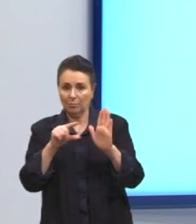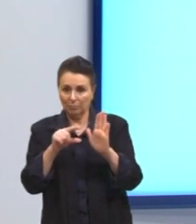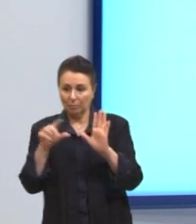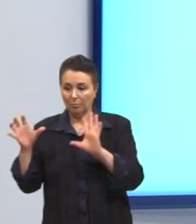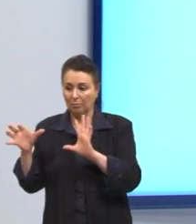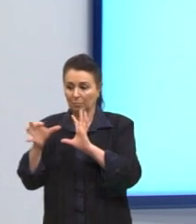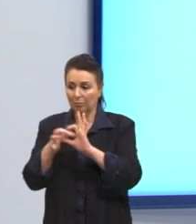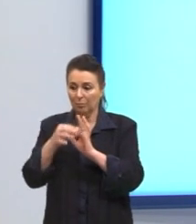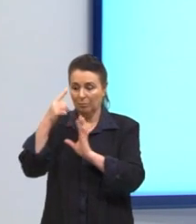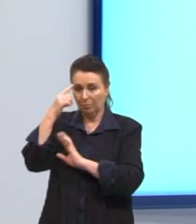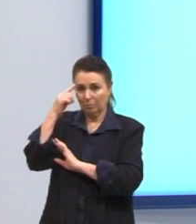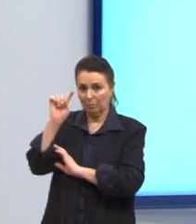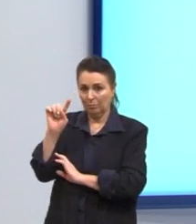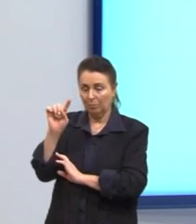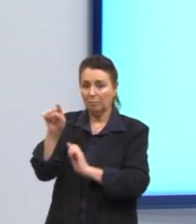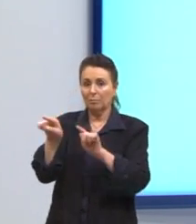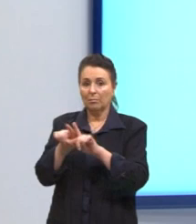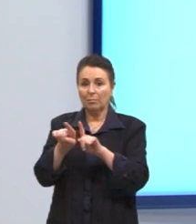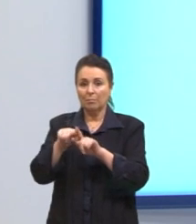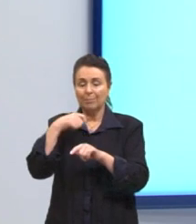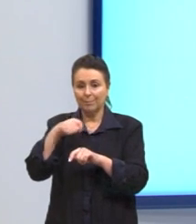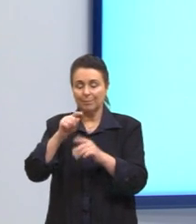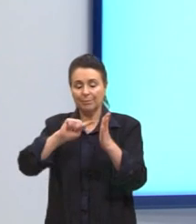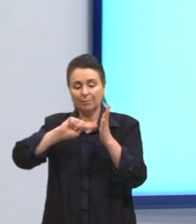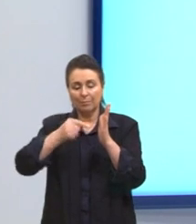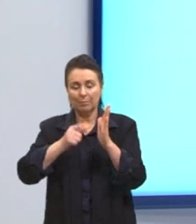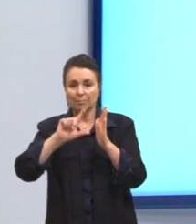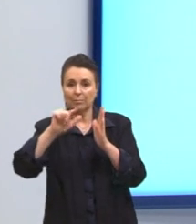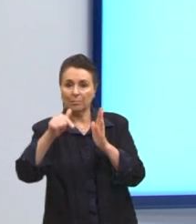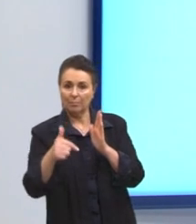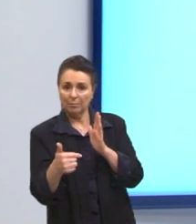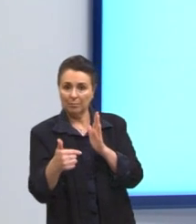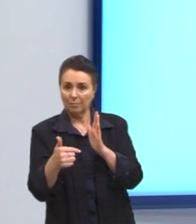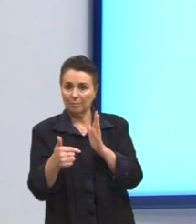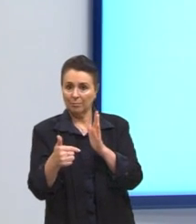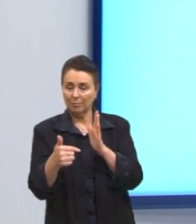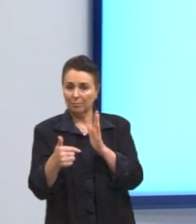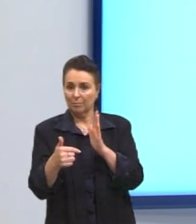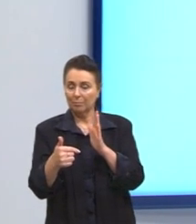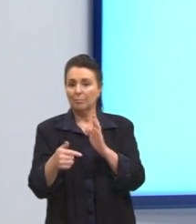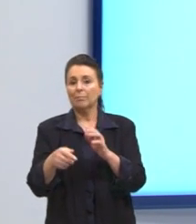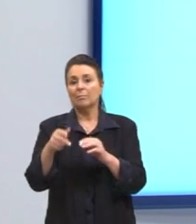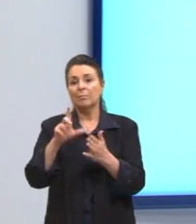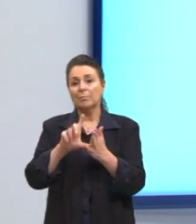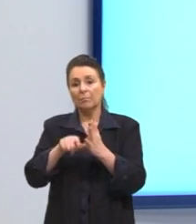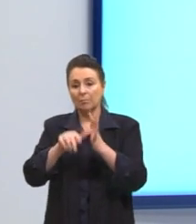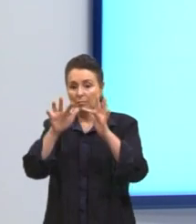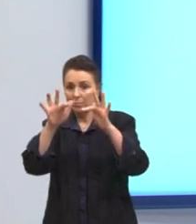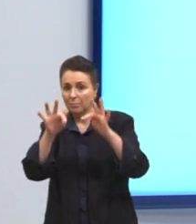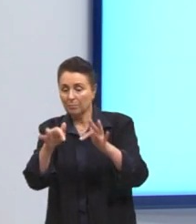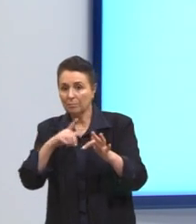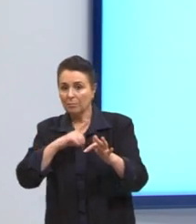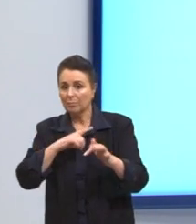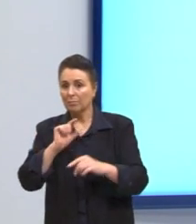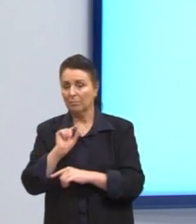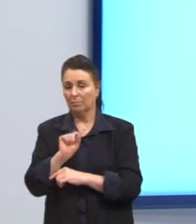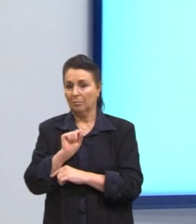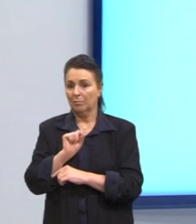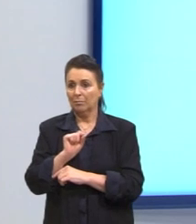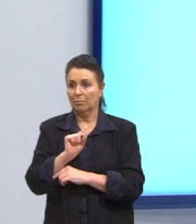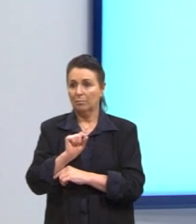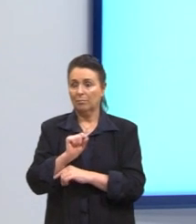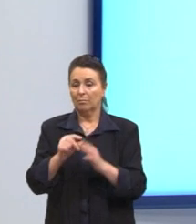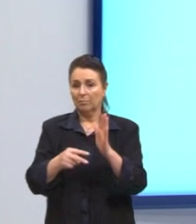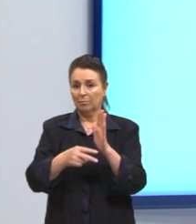de ideias, né? E eu preciso de uma vírgula depois dele, e vamos para o finalzinho, aí a gente tem aqui, né? Segundo